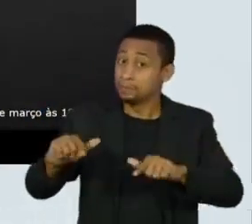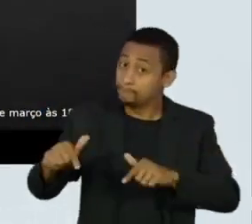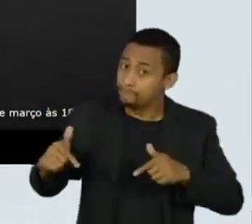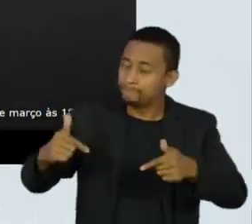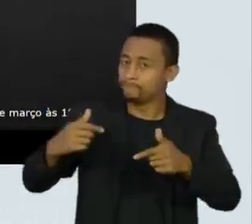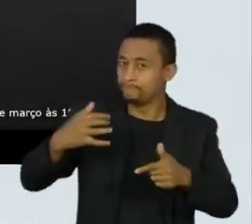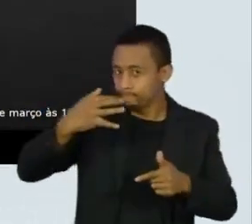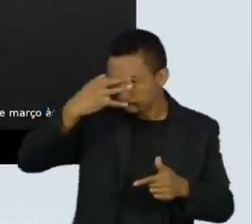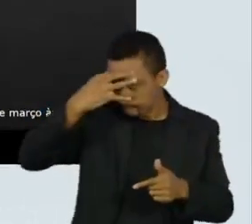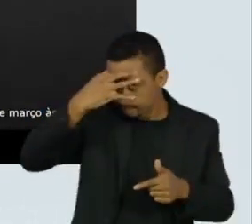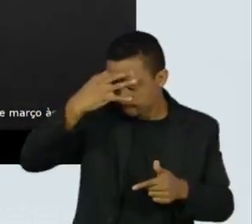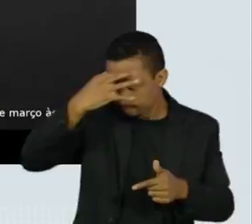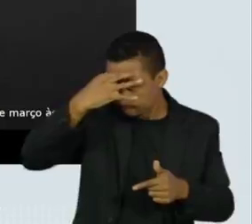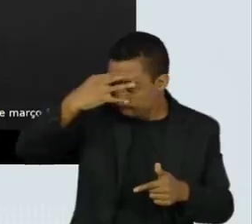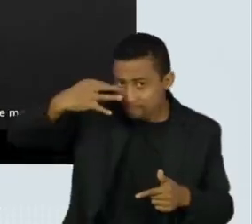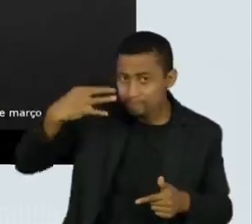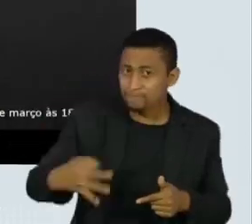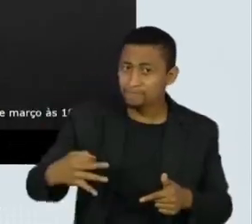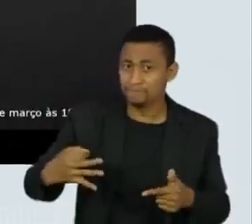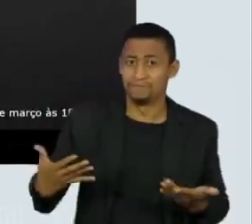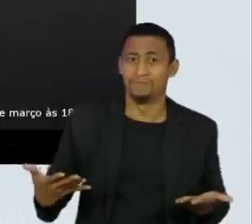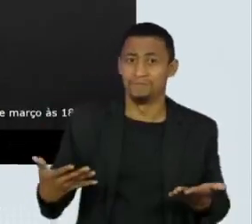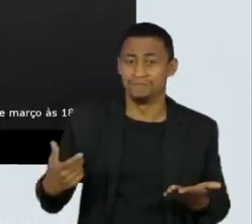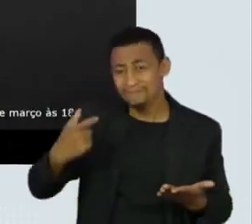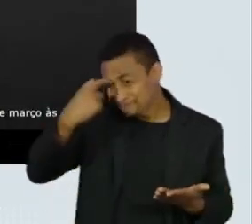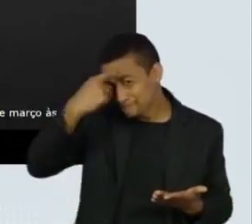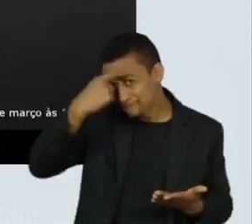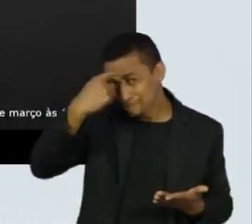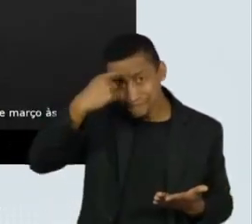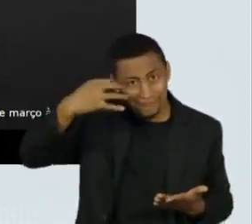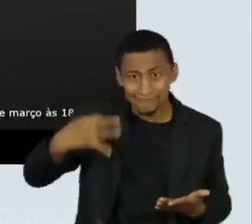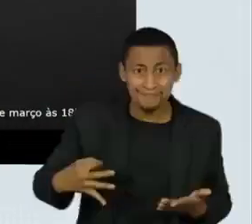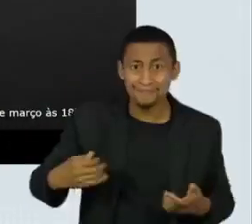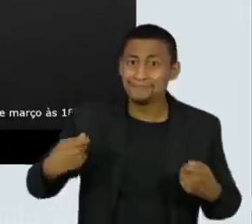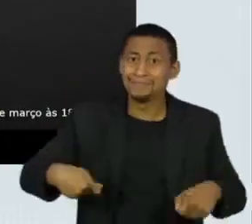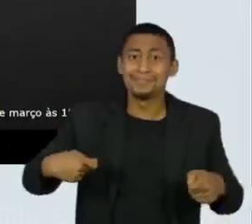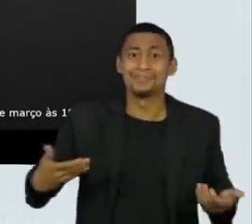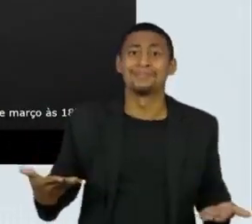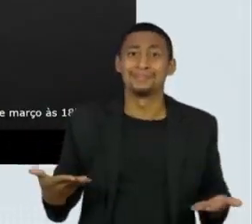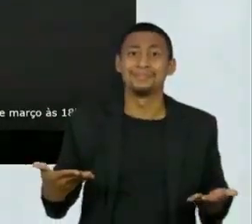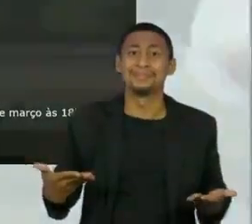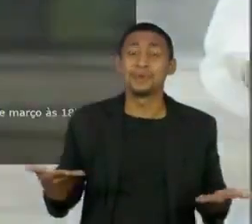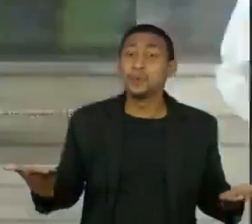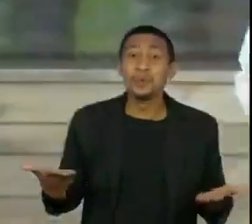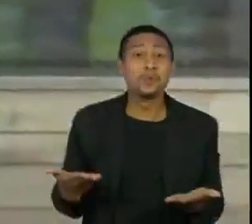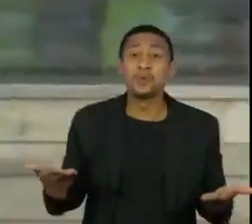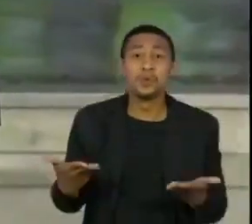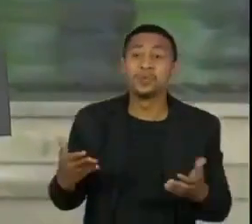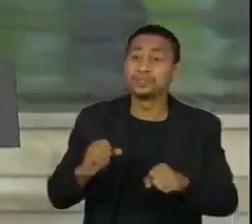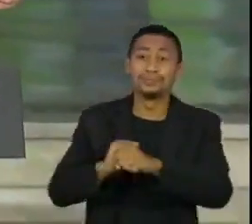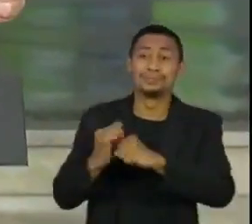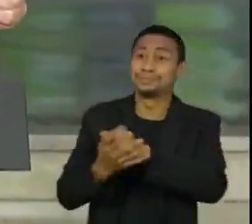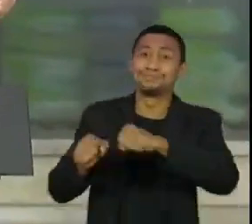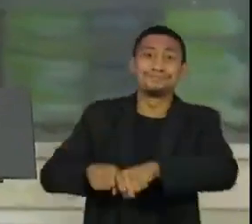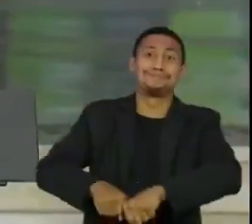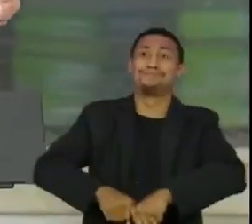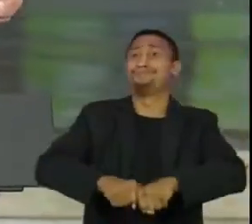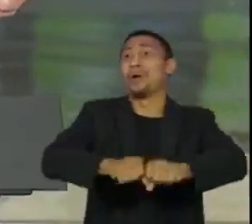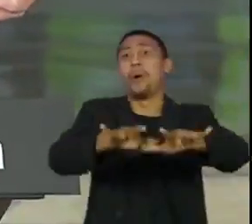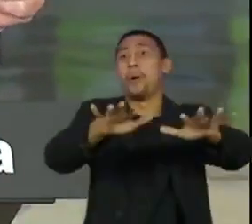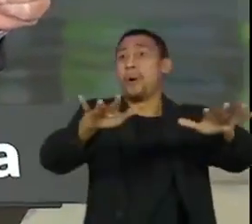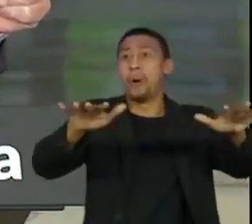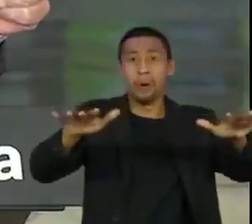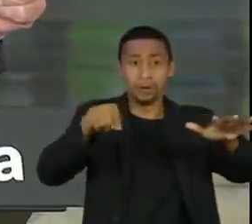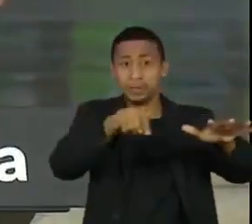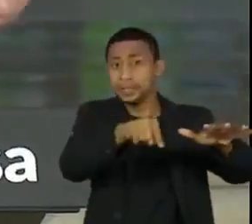conscientização que o que está acontecendo hoje é uma pandemia diferente daquela que nós